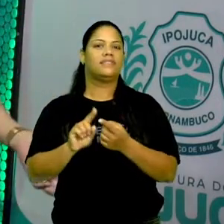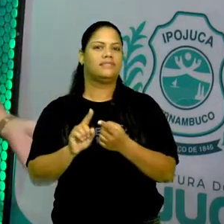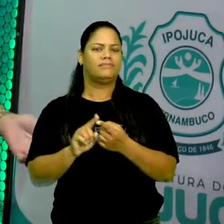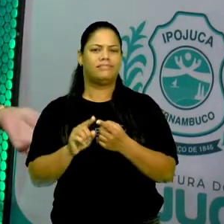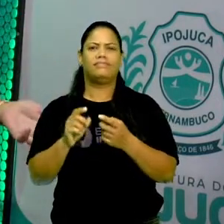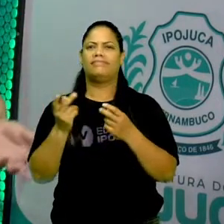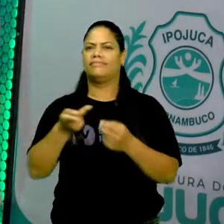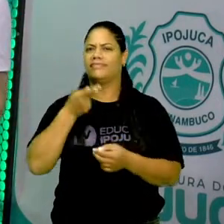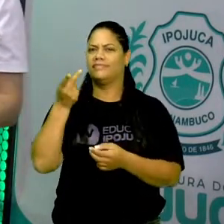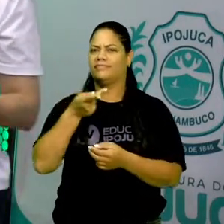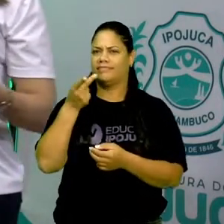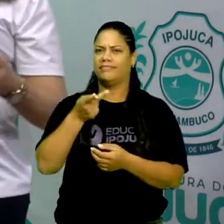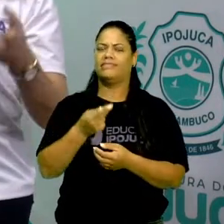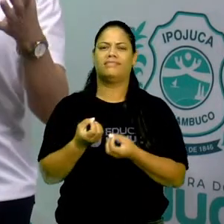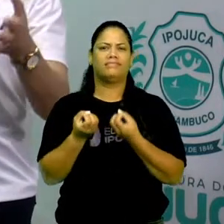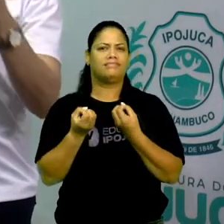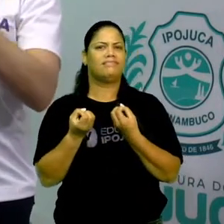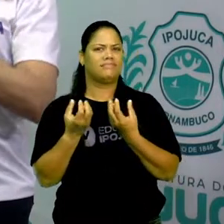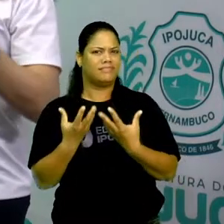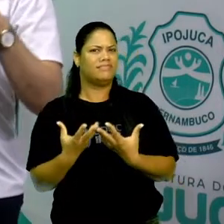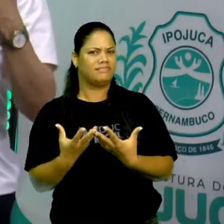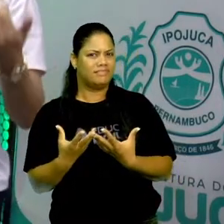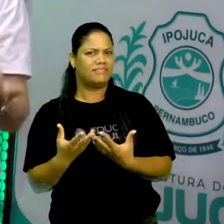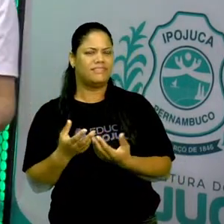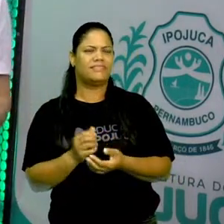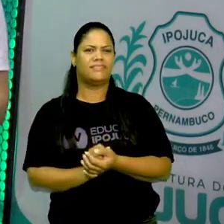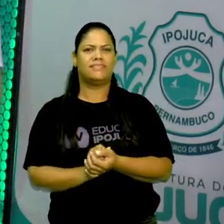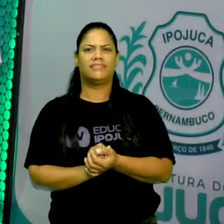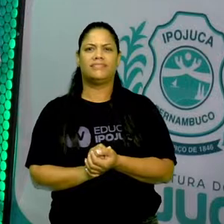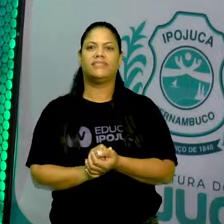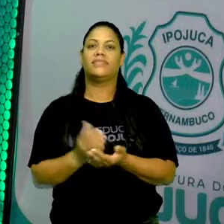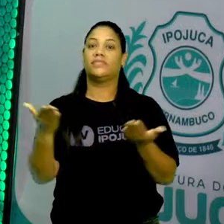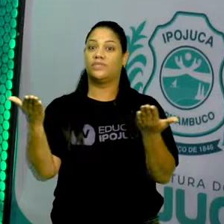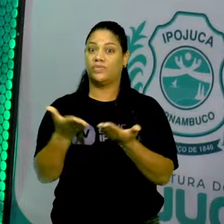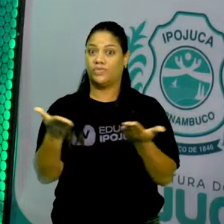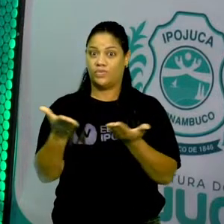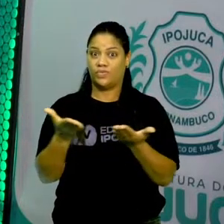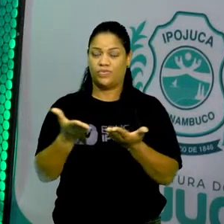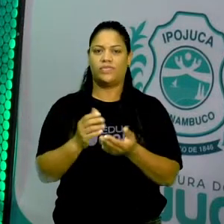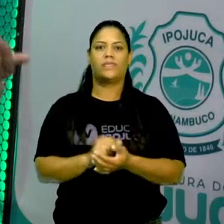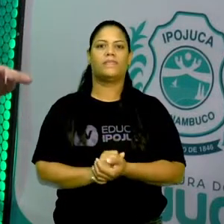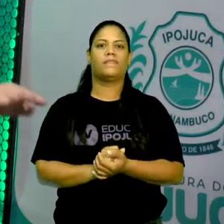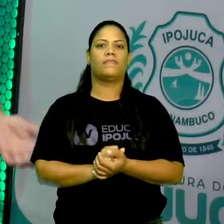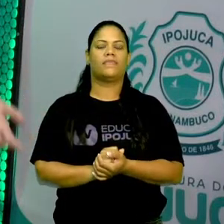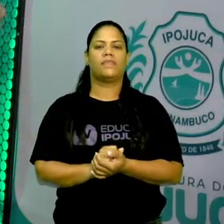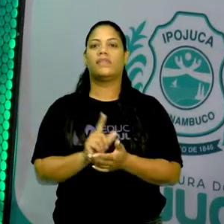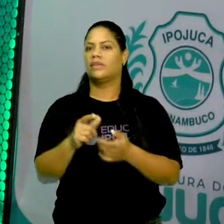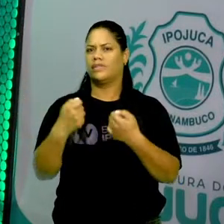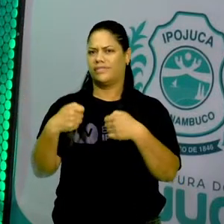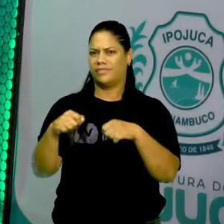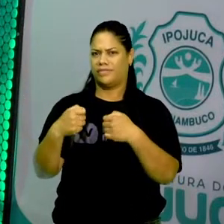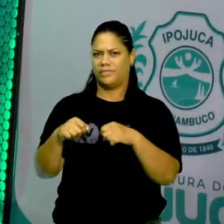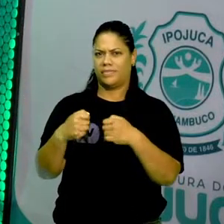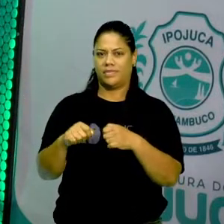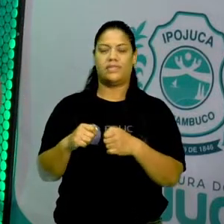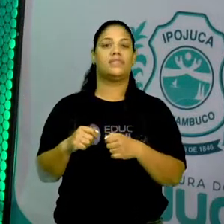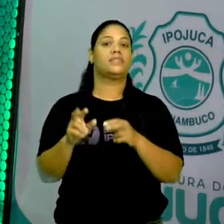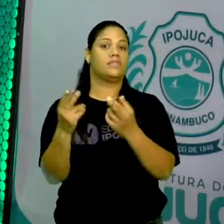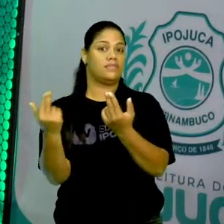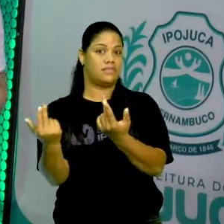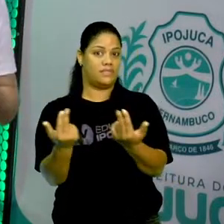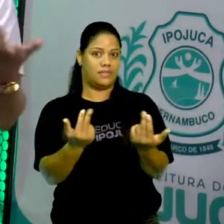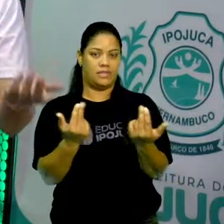atual, né? E se você colocou nesse sentido a sua resposta, não tem necessariamente que ter sido esta